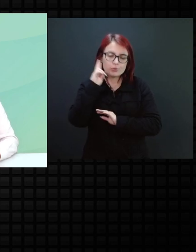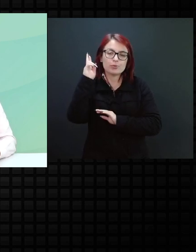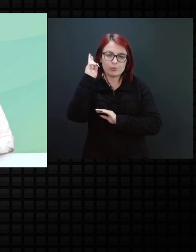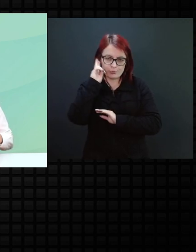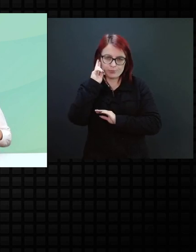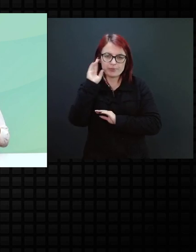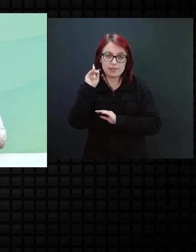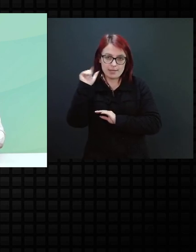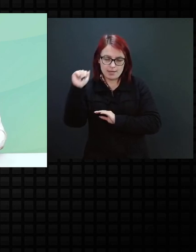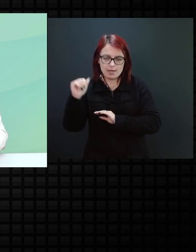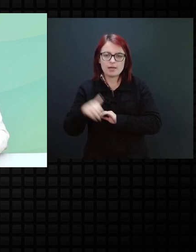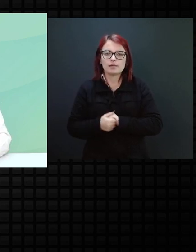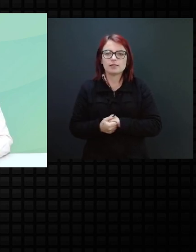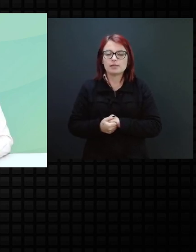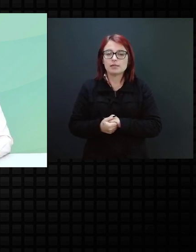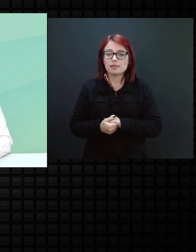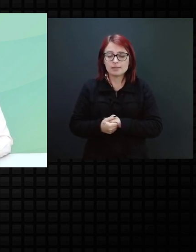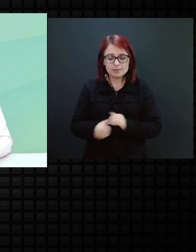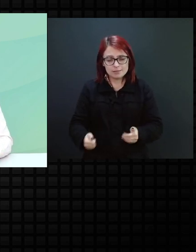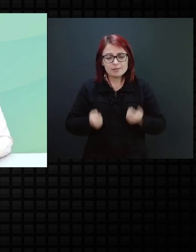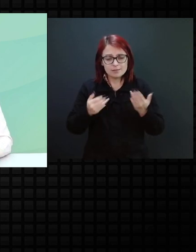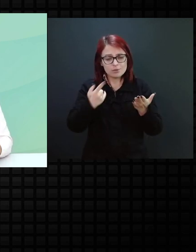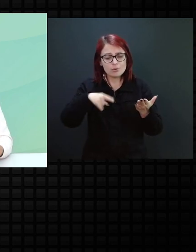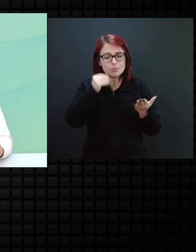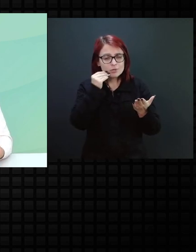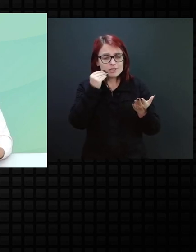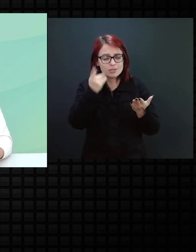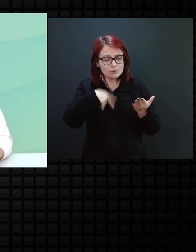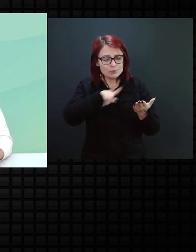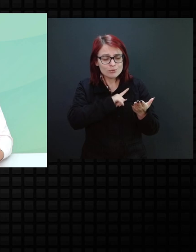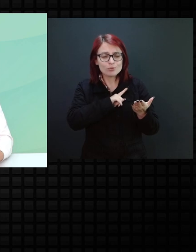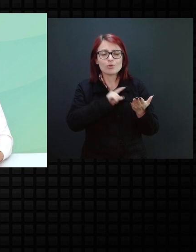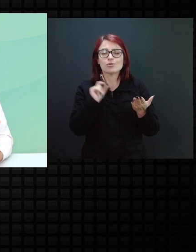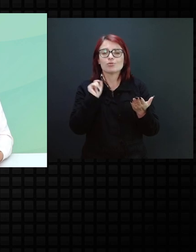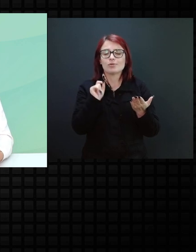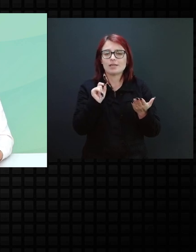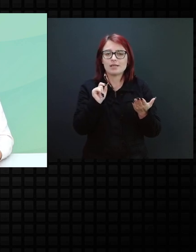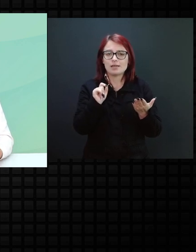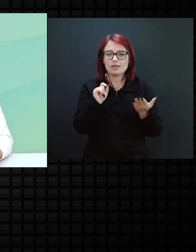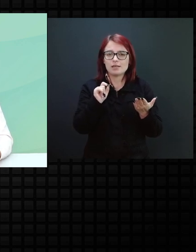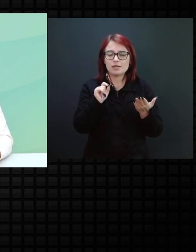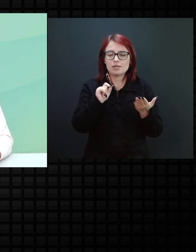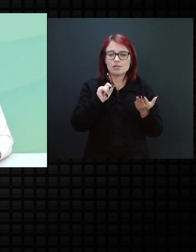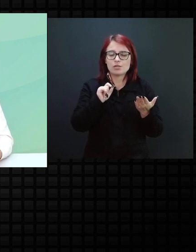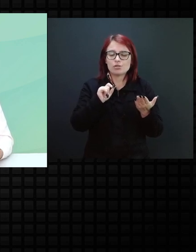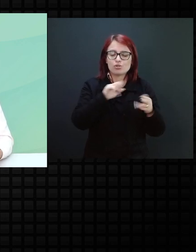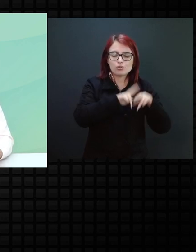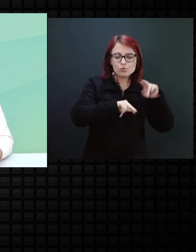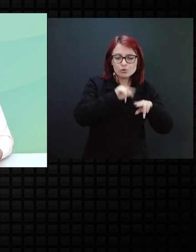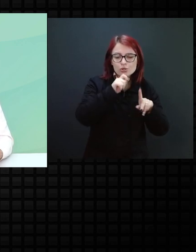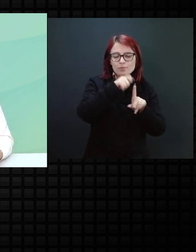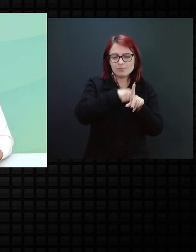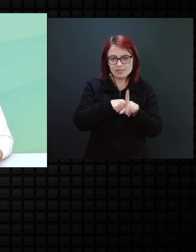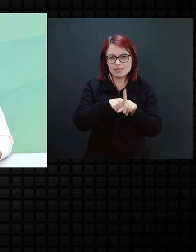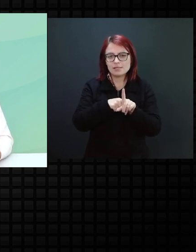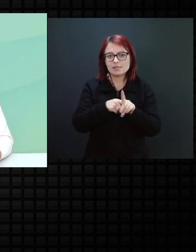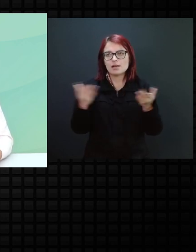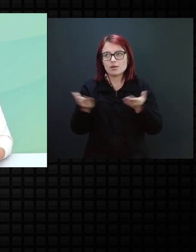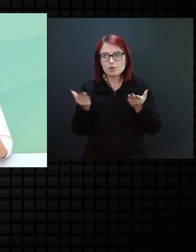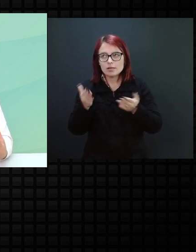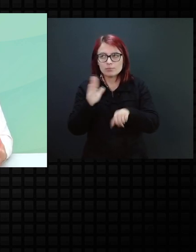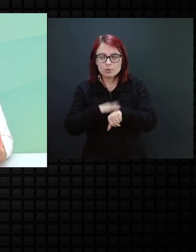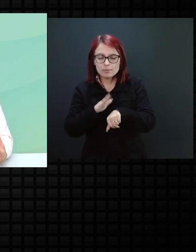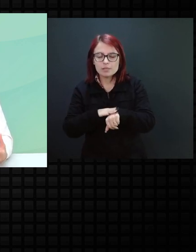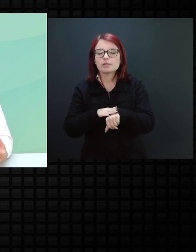cegueira, de darem essa oportunidade, né, de nós podermos, né, no mês de junho, e agora, nesse